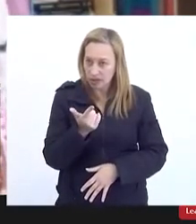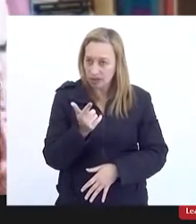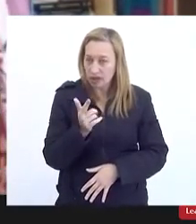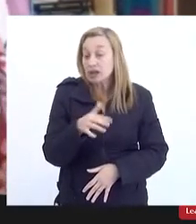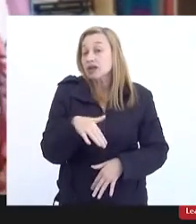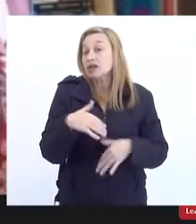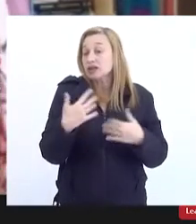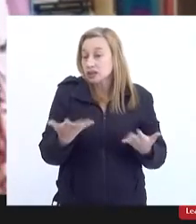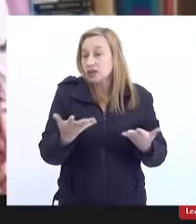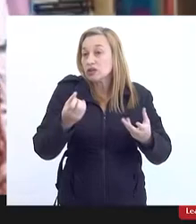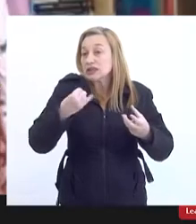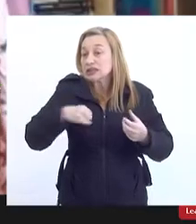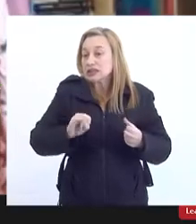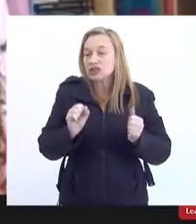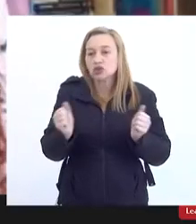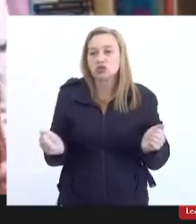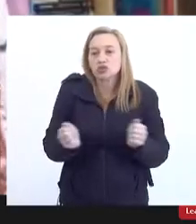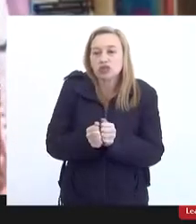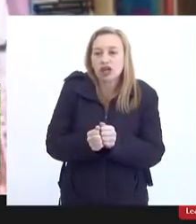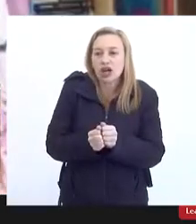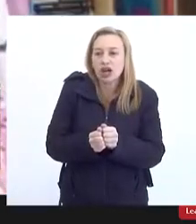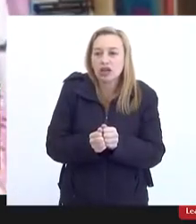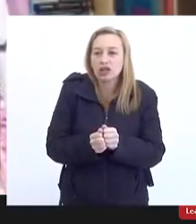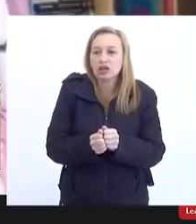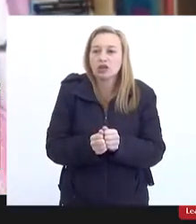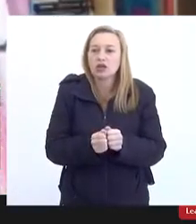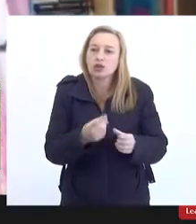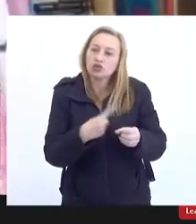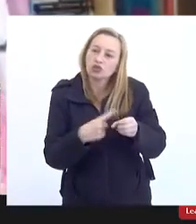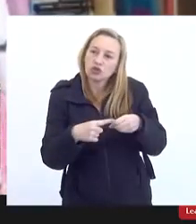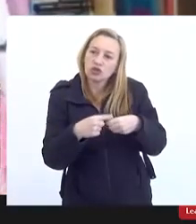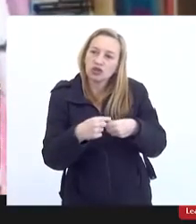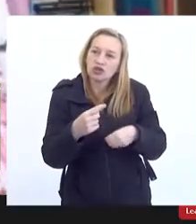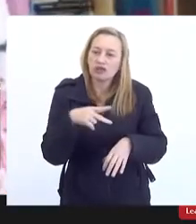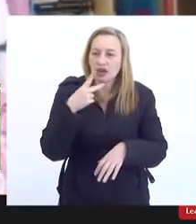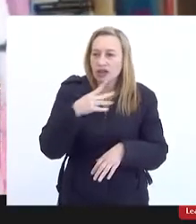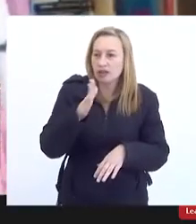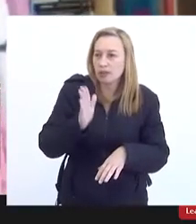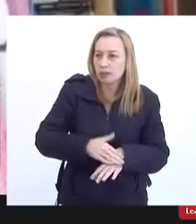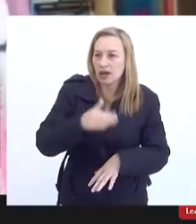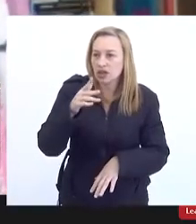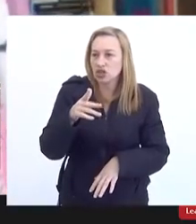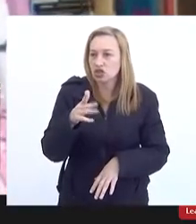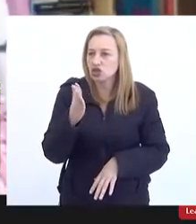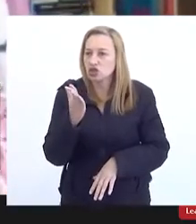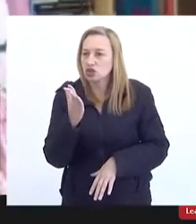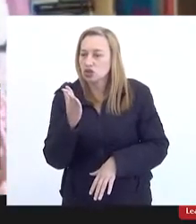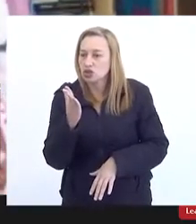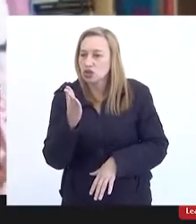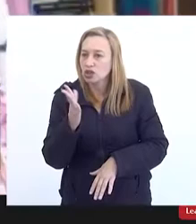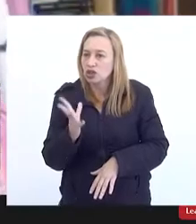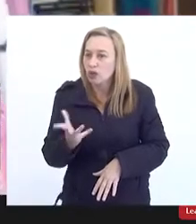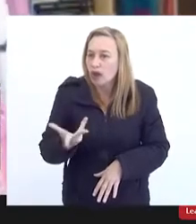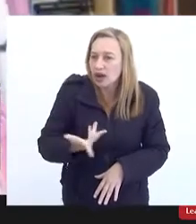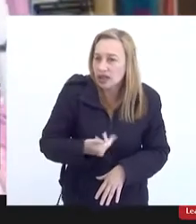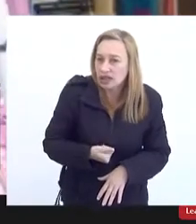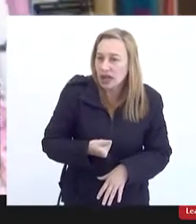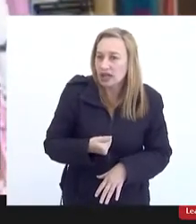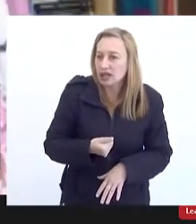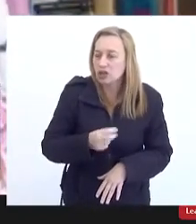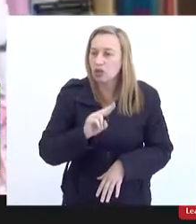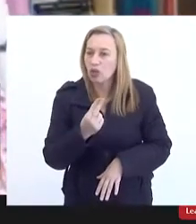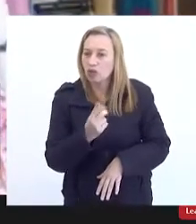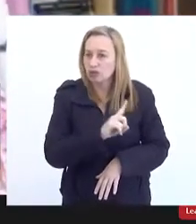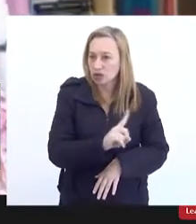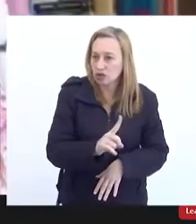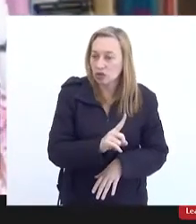Se nós juntarmos os municípios do Sul Fluminense, estaríamos falando de mais de osso ou mais de filé. E quais são as diferenças que têm entre